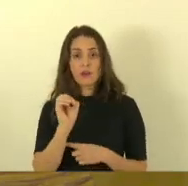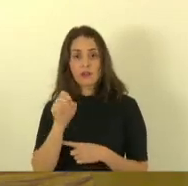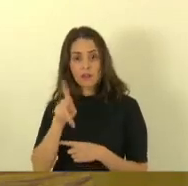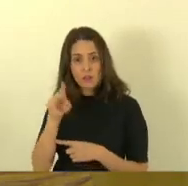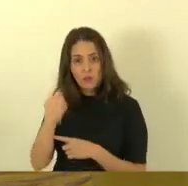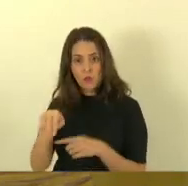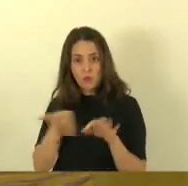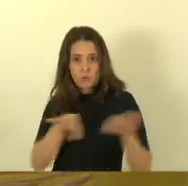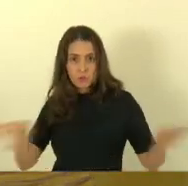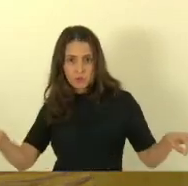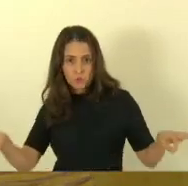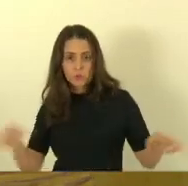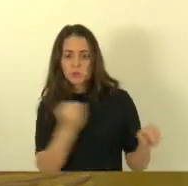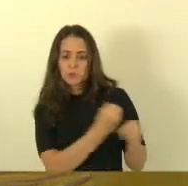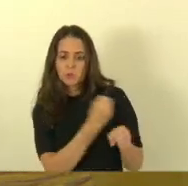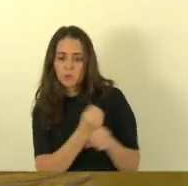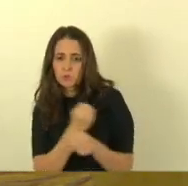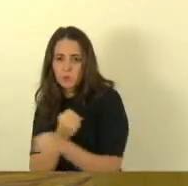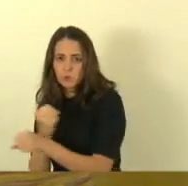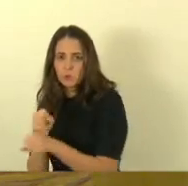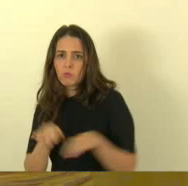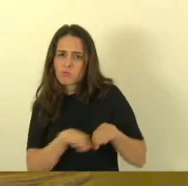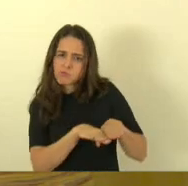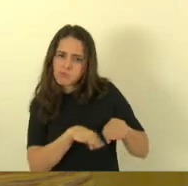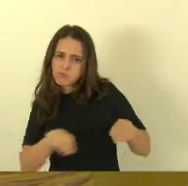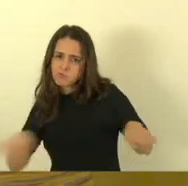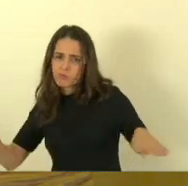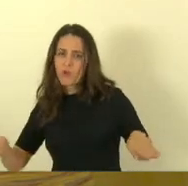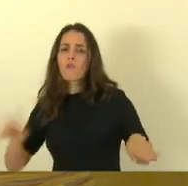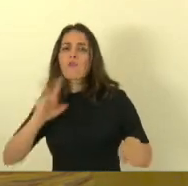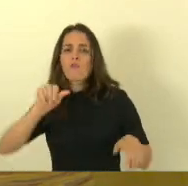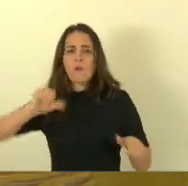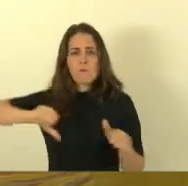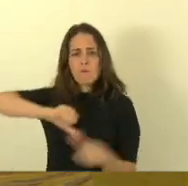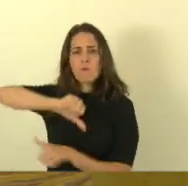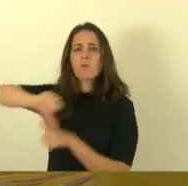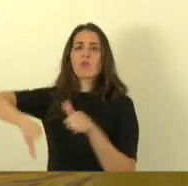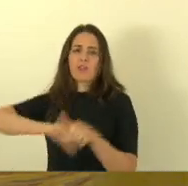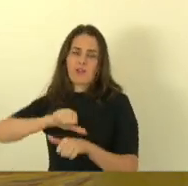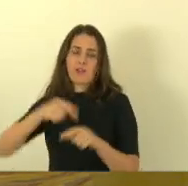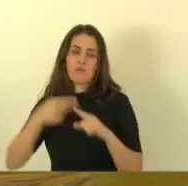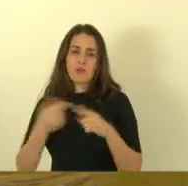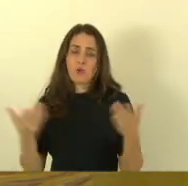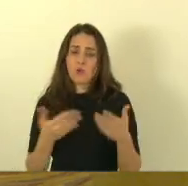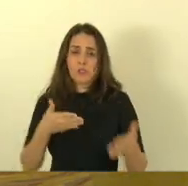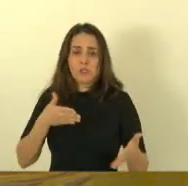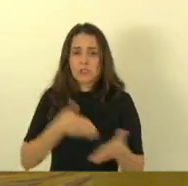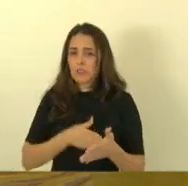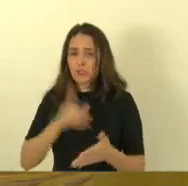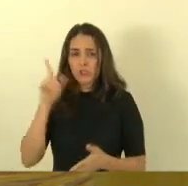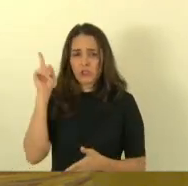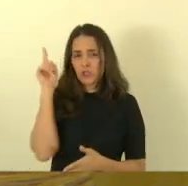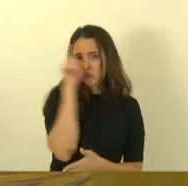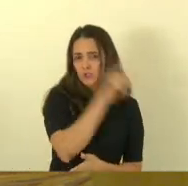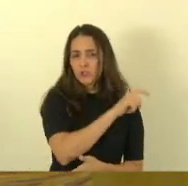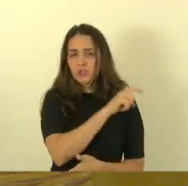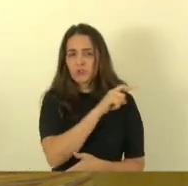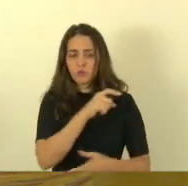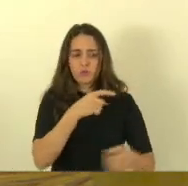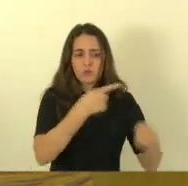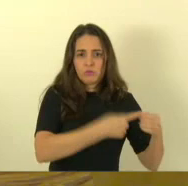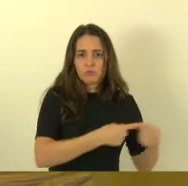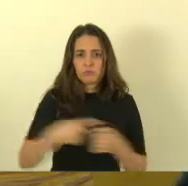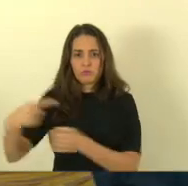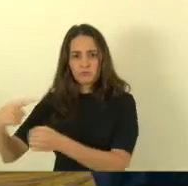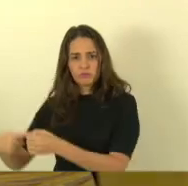de Mantenópolis e Barra de São Francisco. Hoje, não existe acesso, deputado João, de Barra de São Francisco